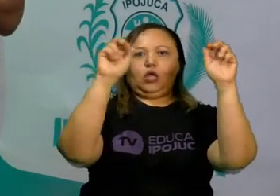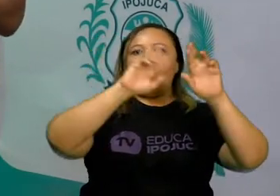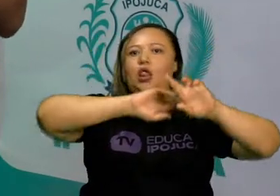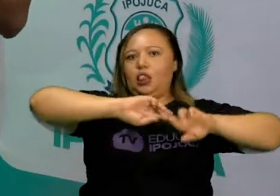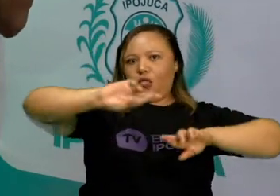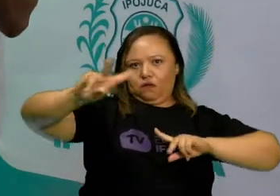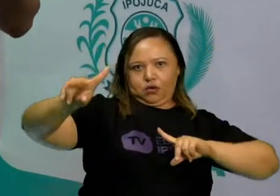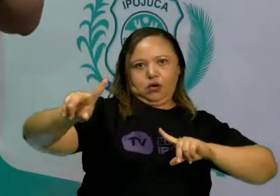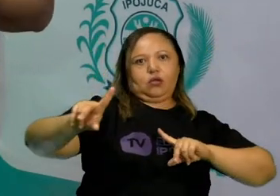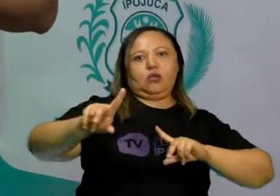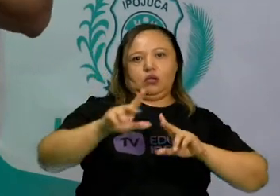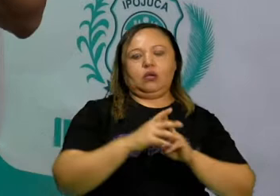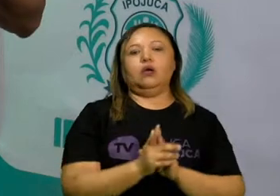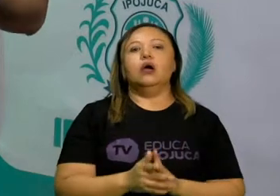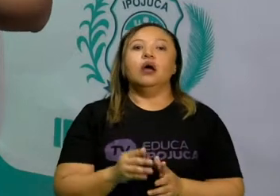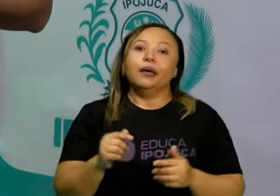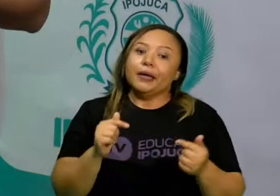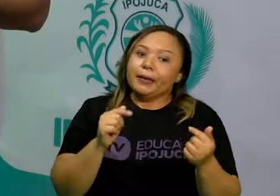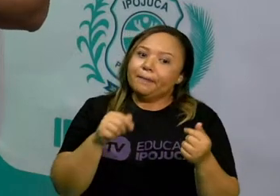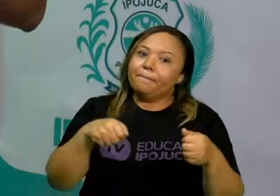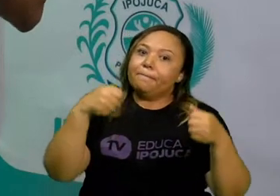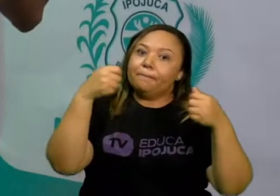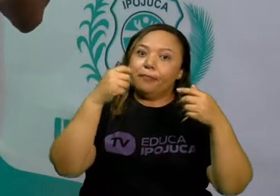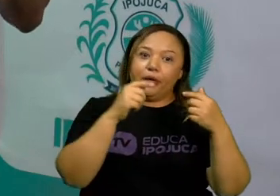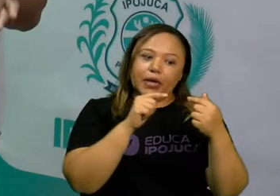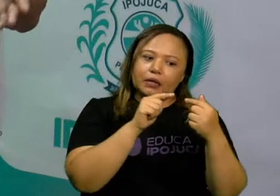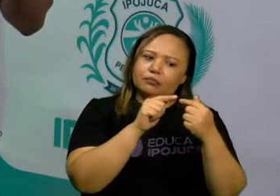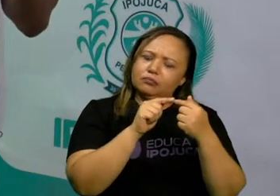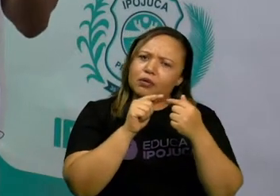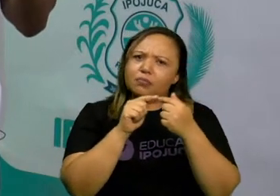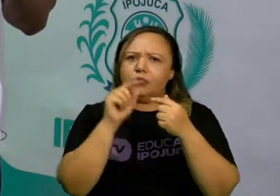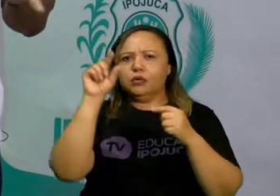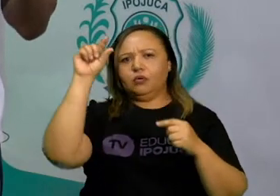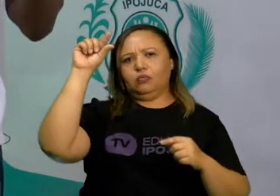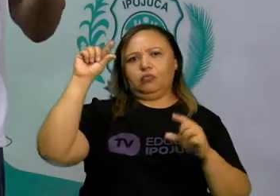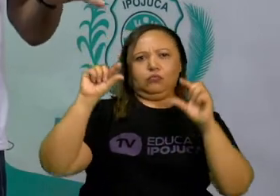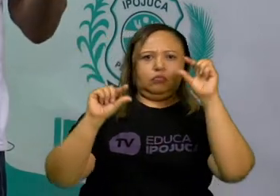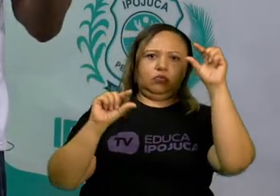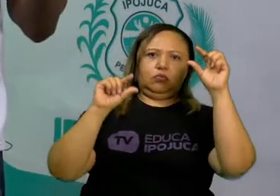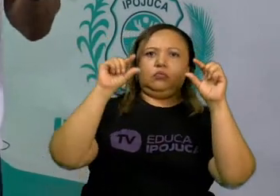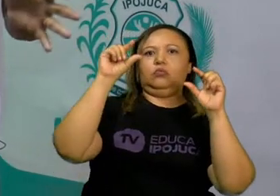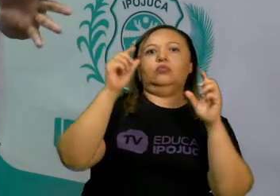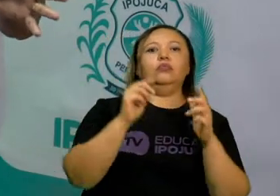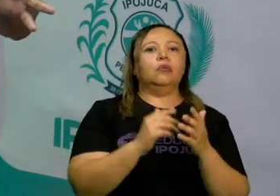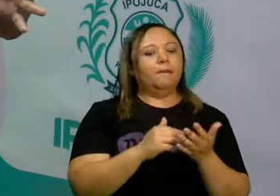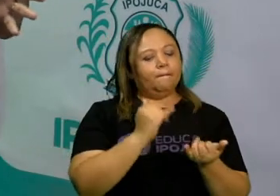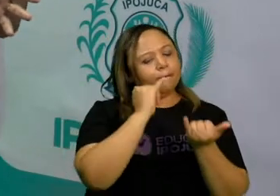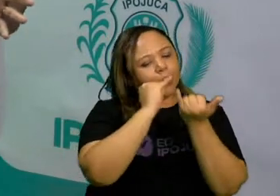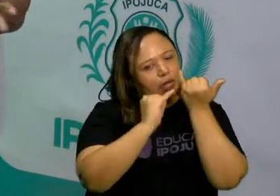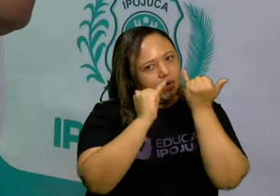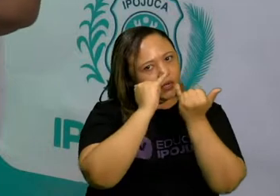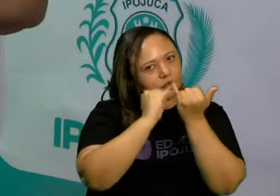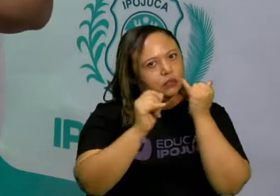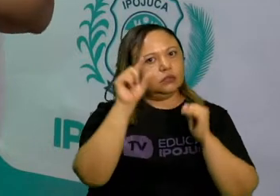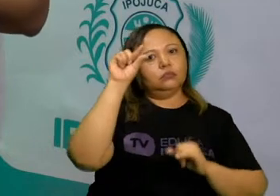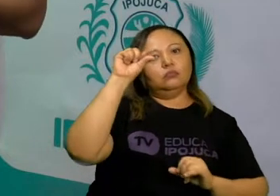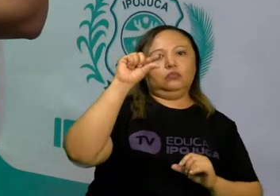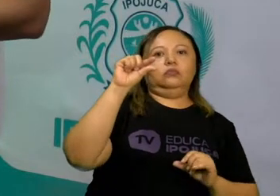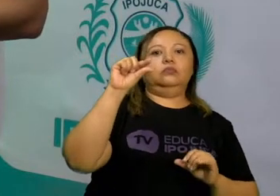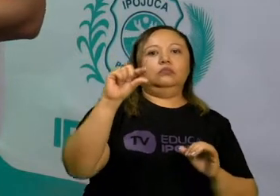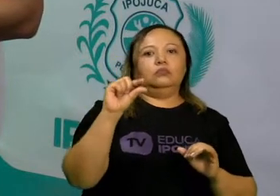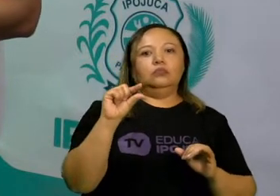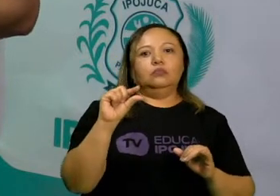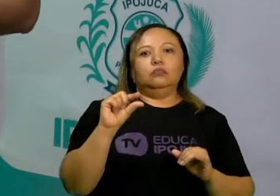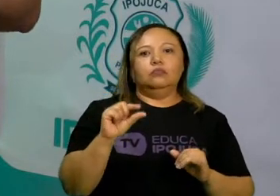embora haja algumas semelhanças por parte de alguns tipos de jogos, mas